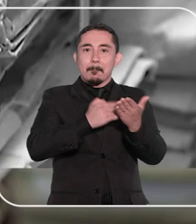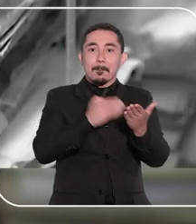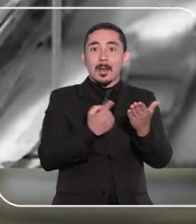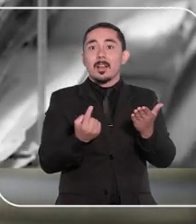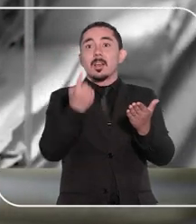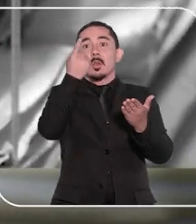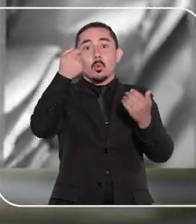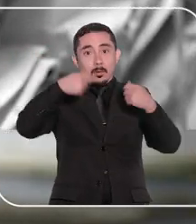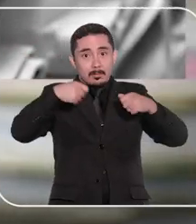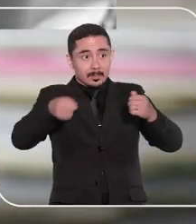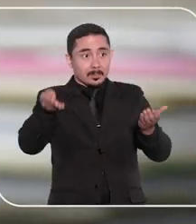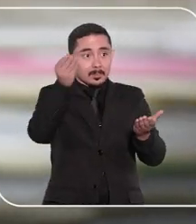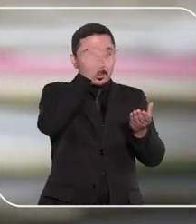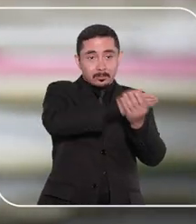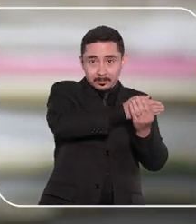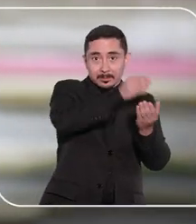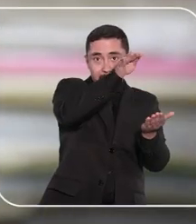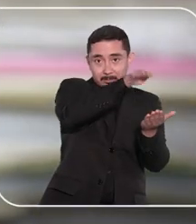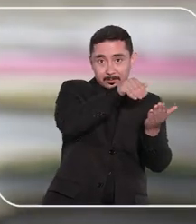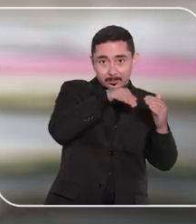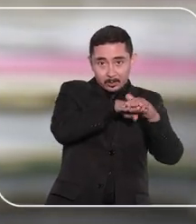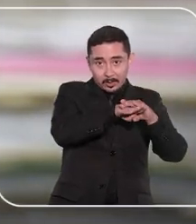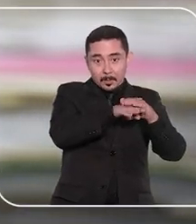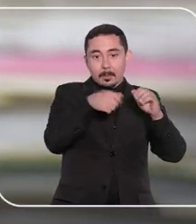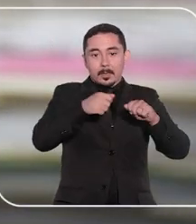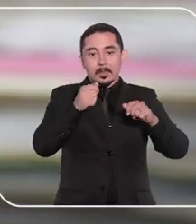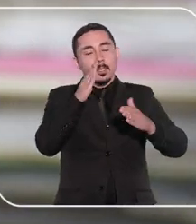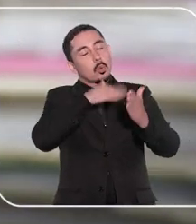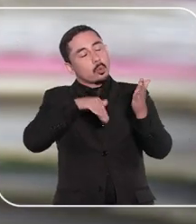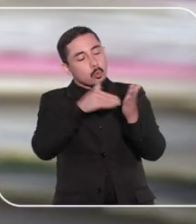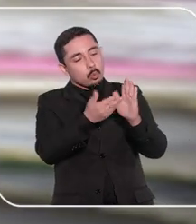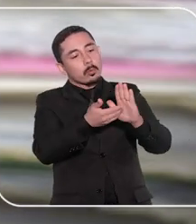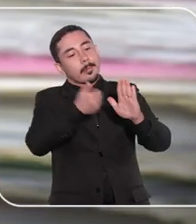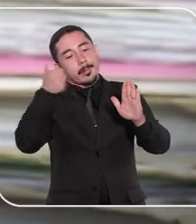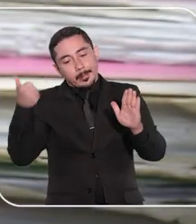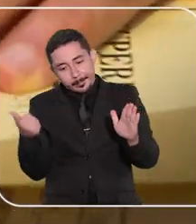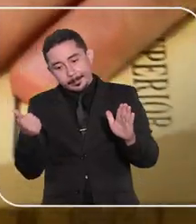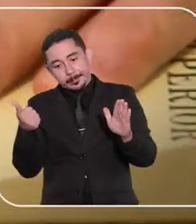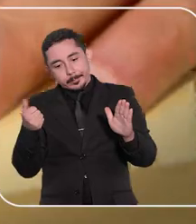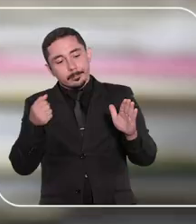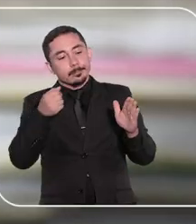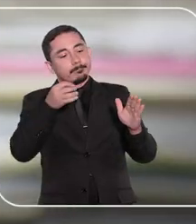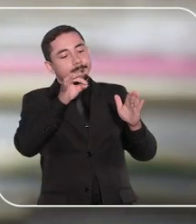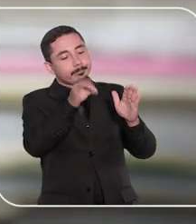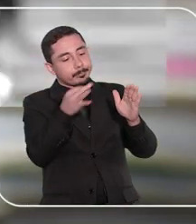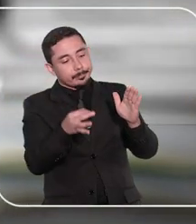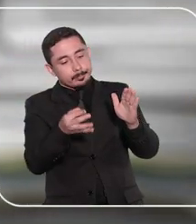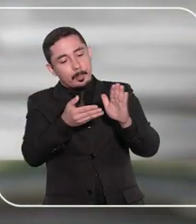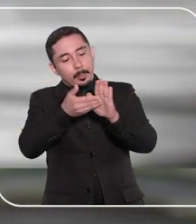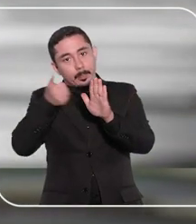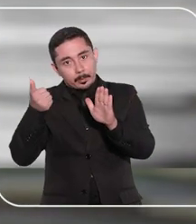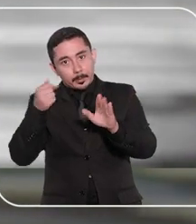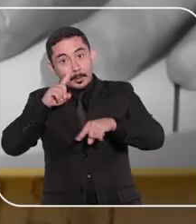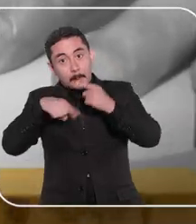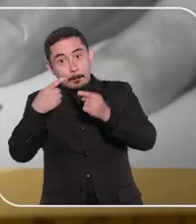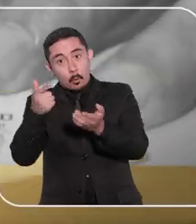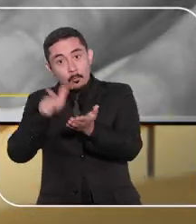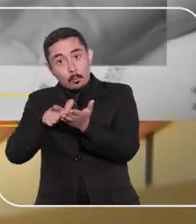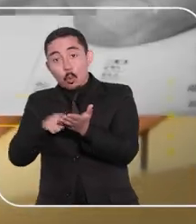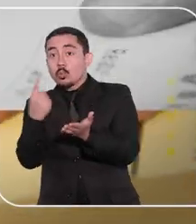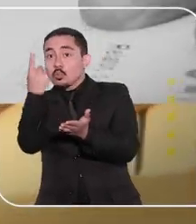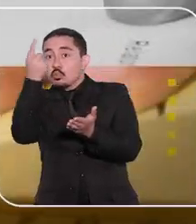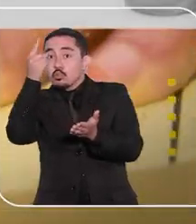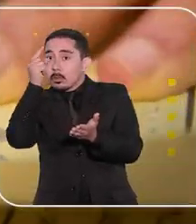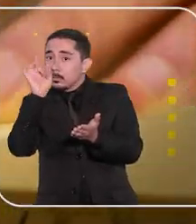uma página a mais que você precisava colocar no processo você precisava tirar todo aquele barbante descosturar aquele processo para colocar